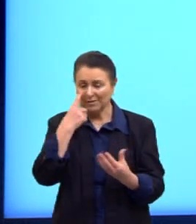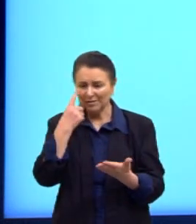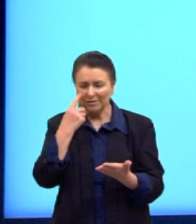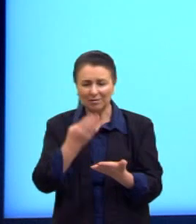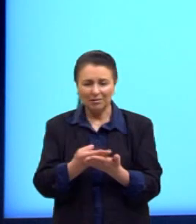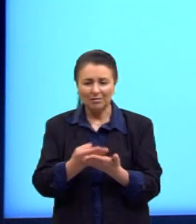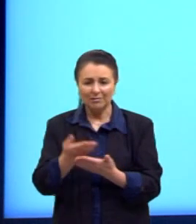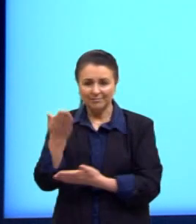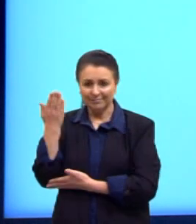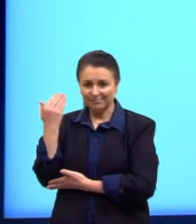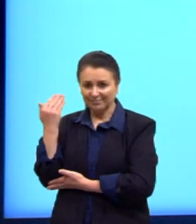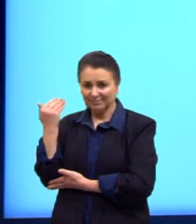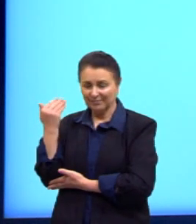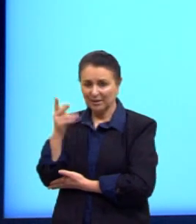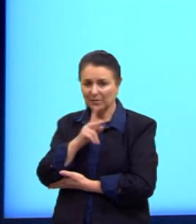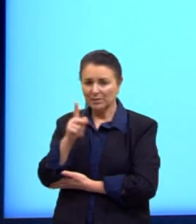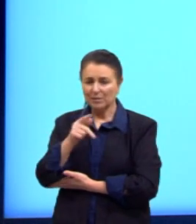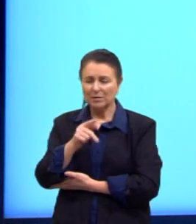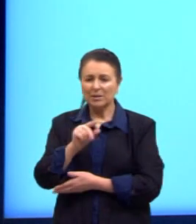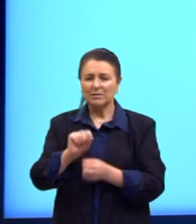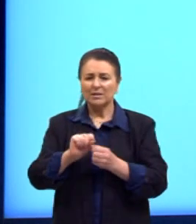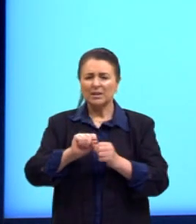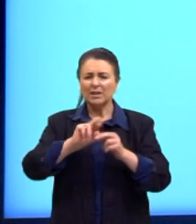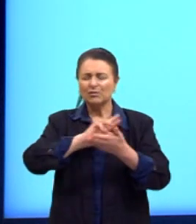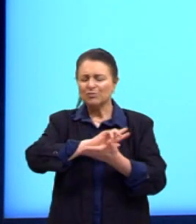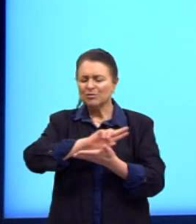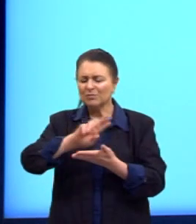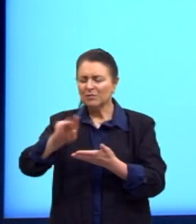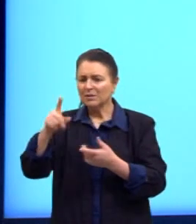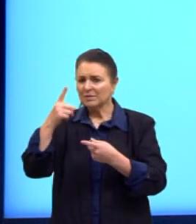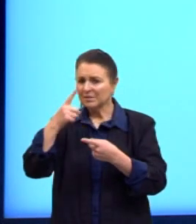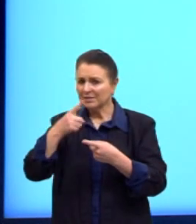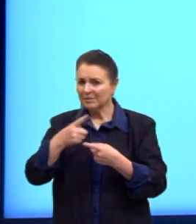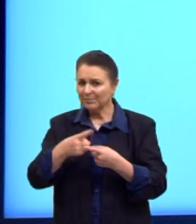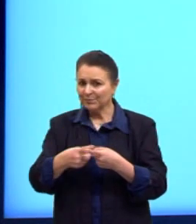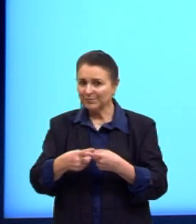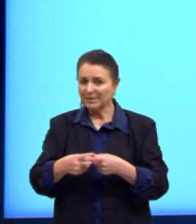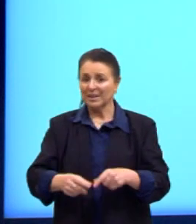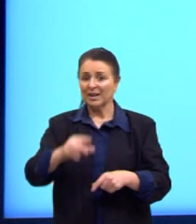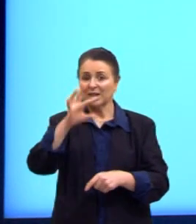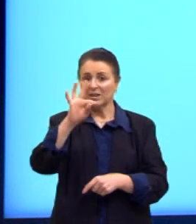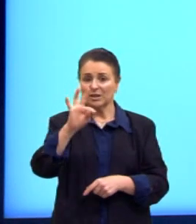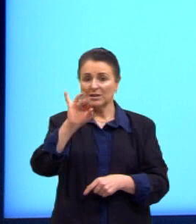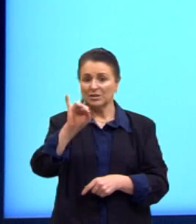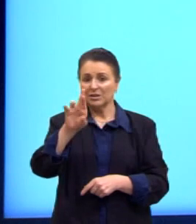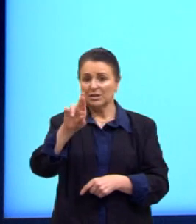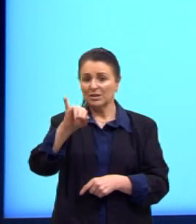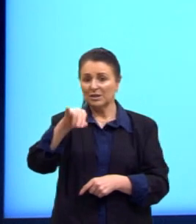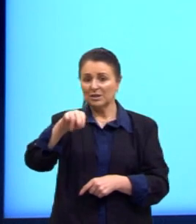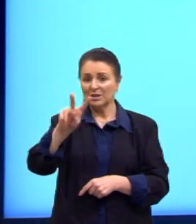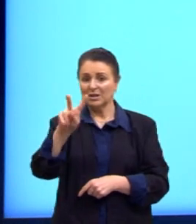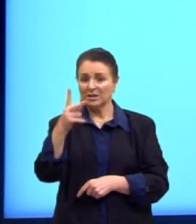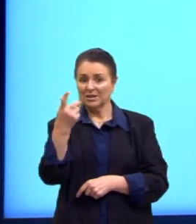vocês já viram eu trazer diversas vezes, é a tirinha. A tirinha vai ser uma